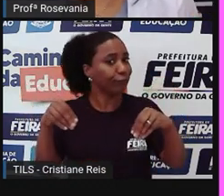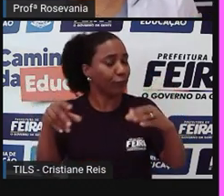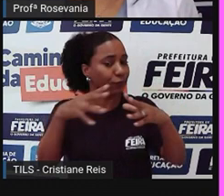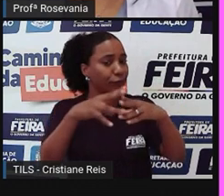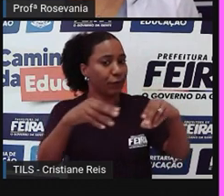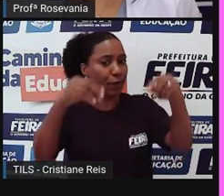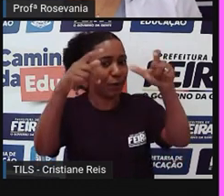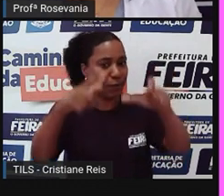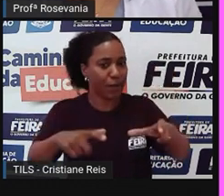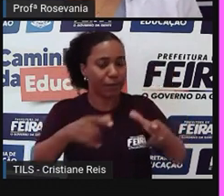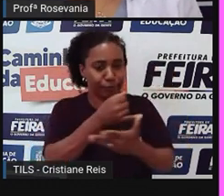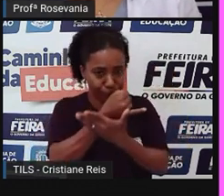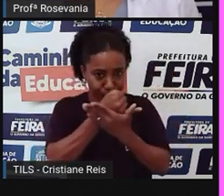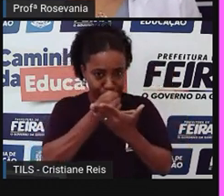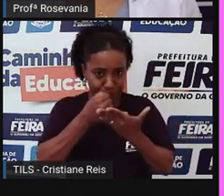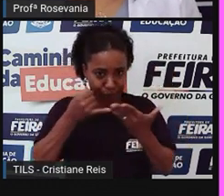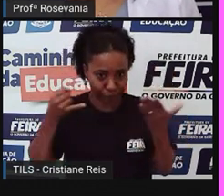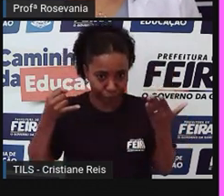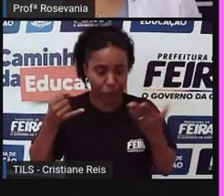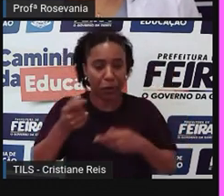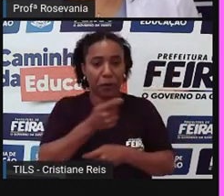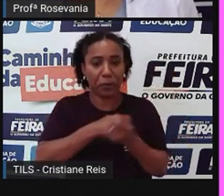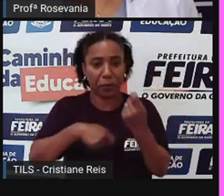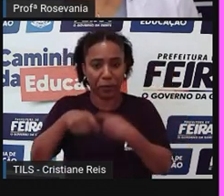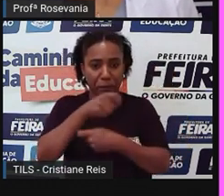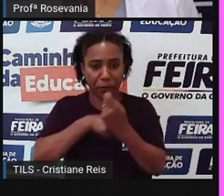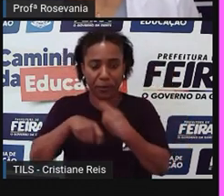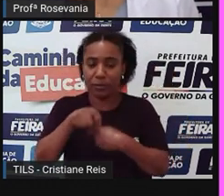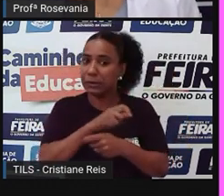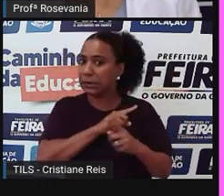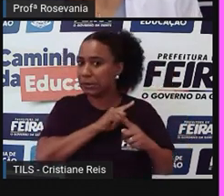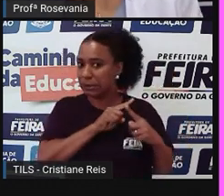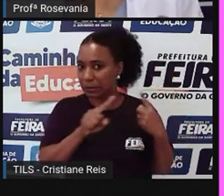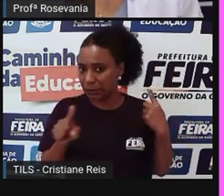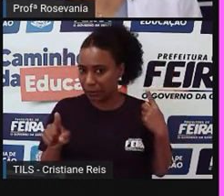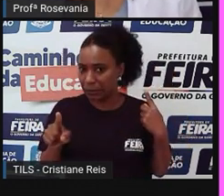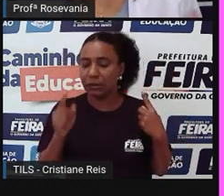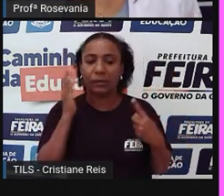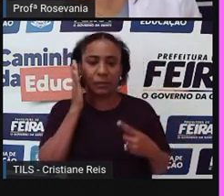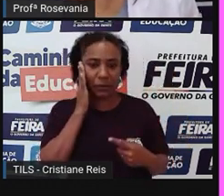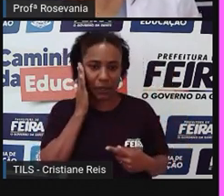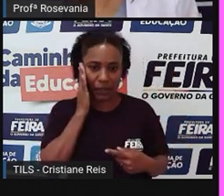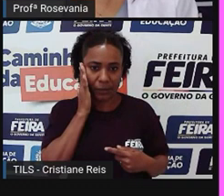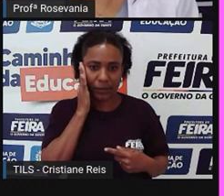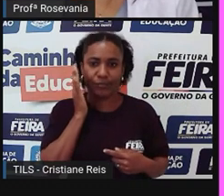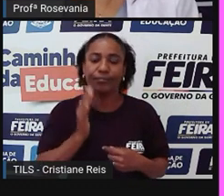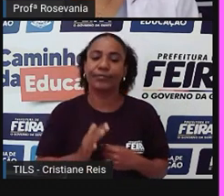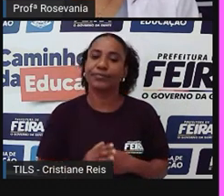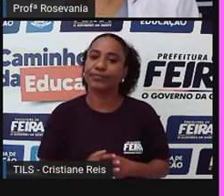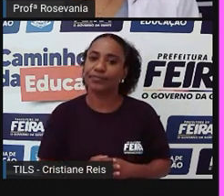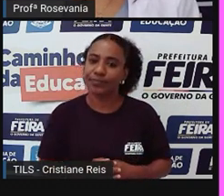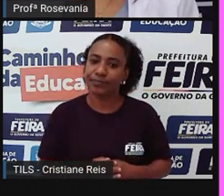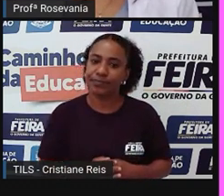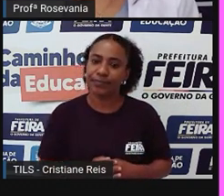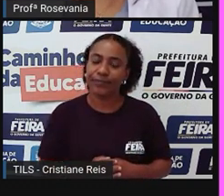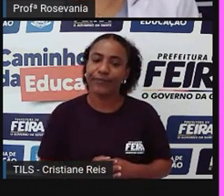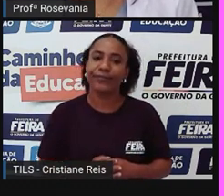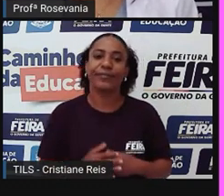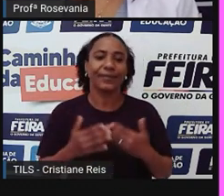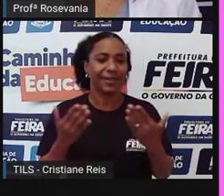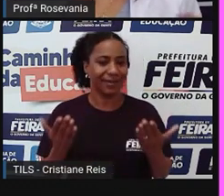uma atividade ilícita até. Bloco econômico, há exemplo, a gente tem aqui o nosso, né, que é o